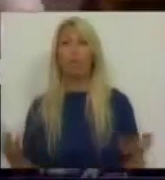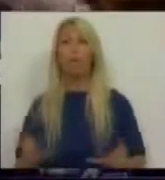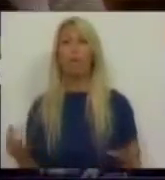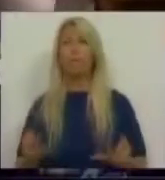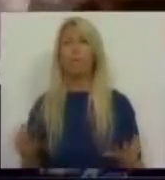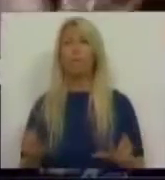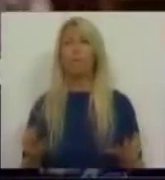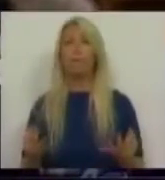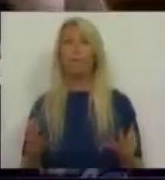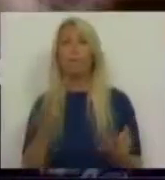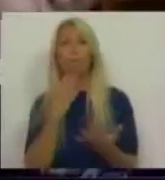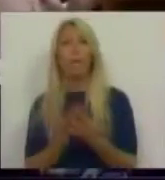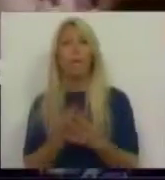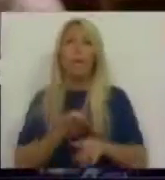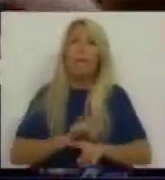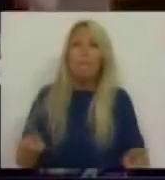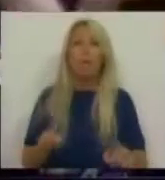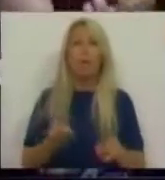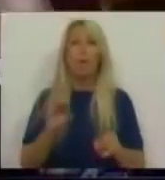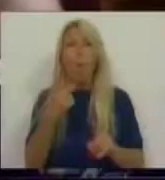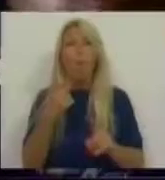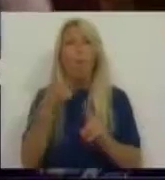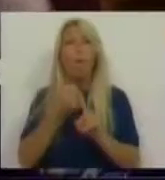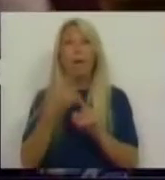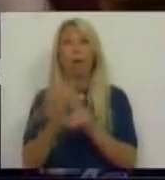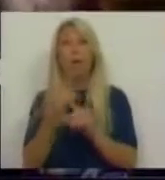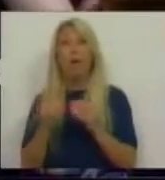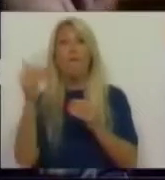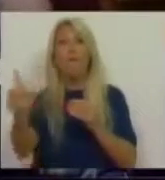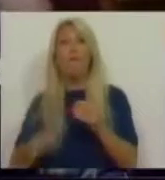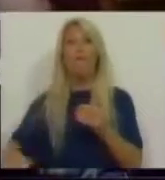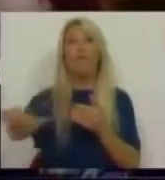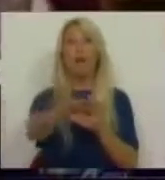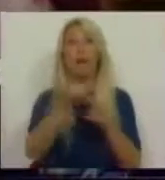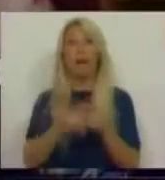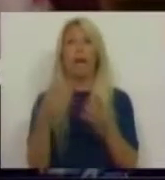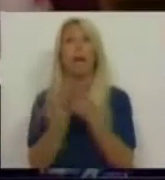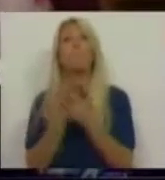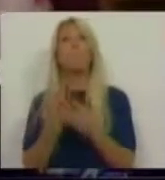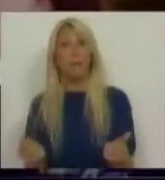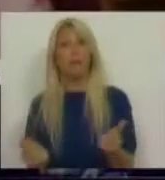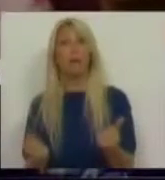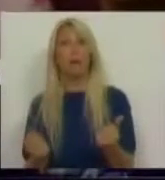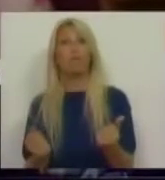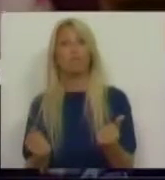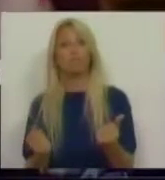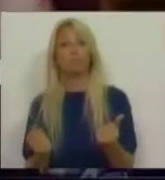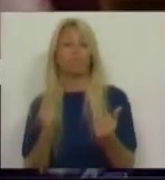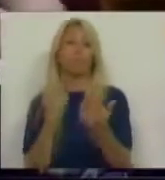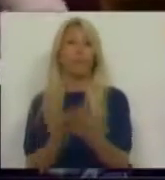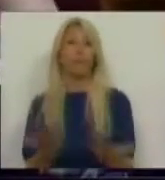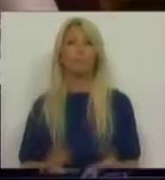como é que eu ia dizer, impedir ou combater as externalidades ambientais que estas matérias acabam por ter.